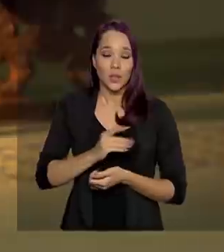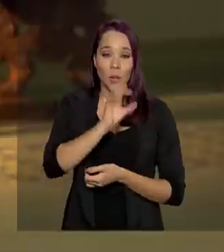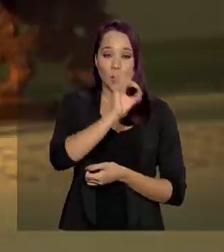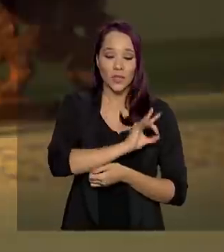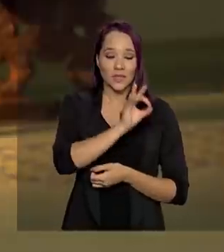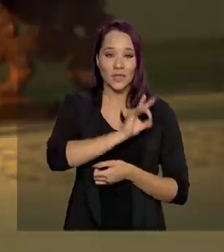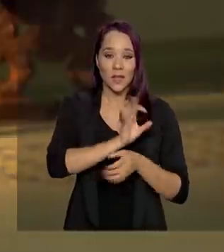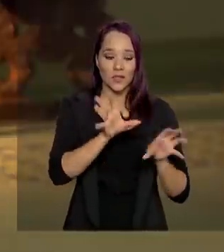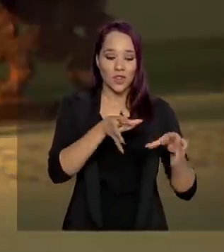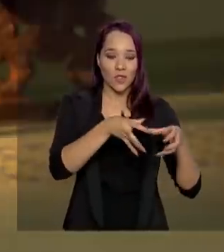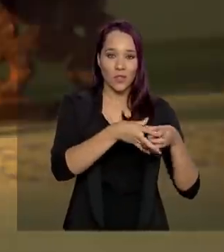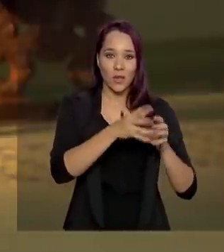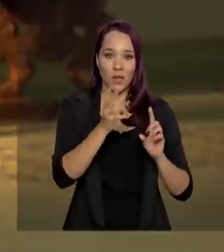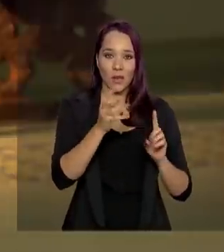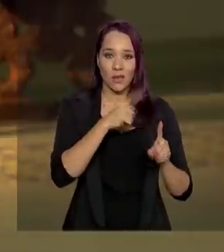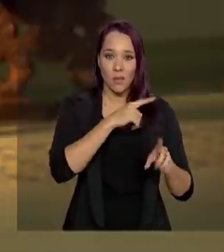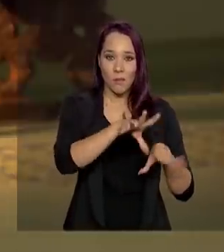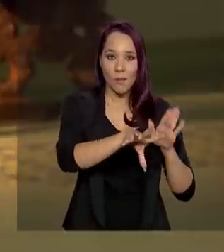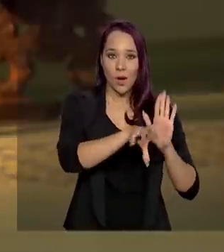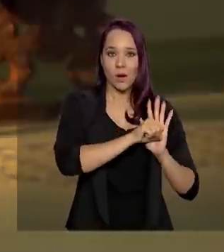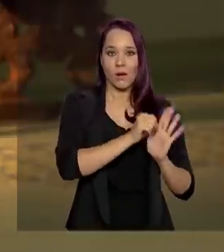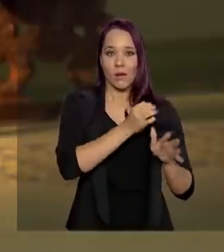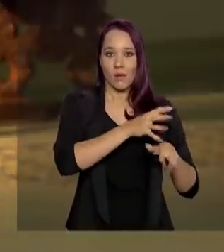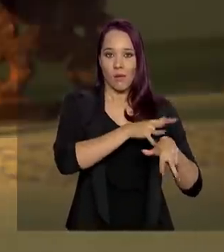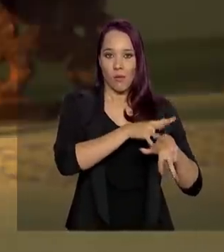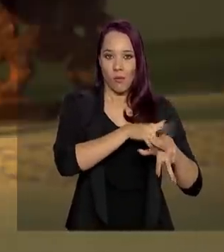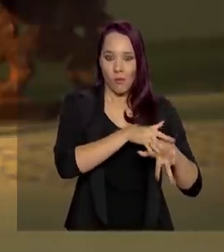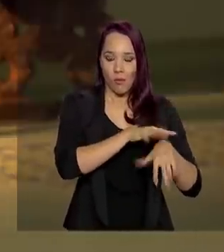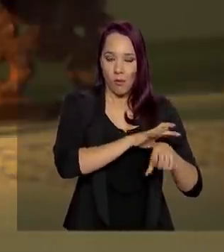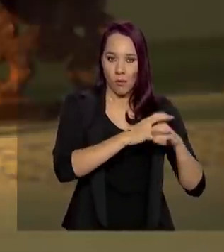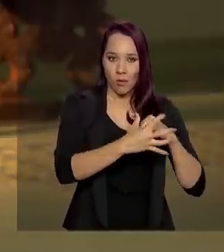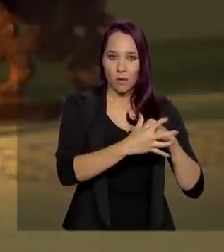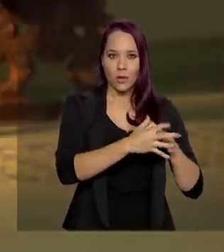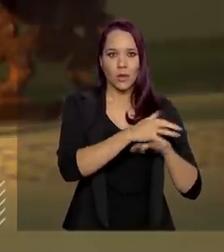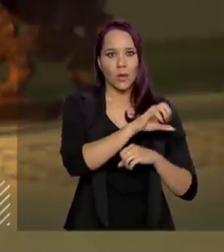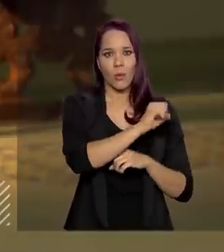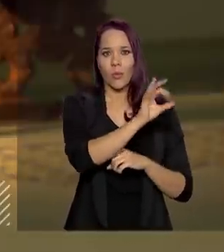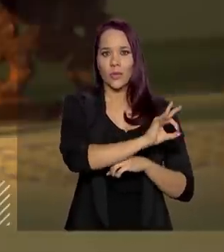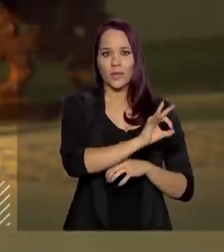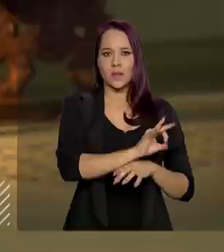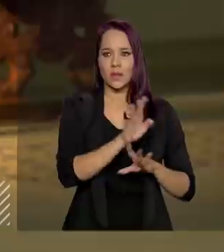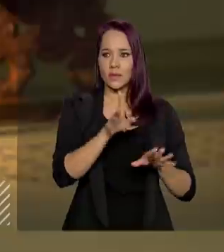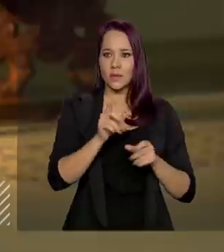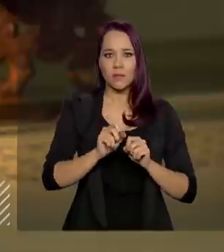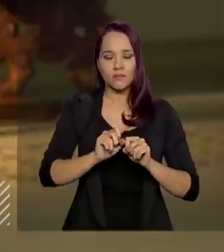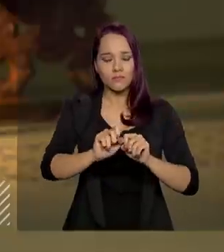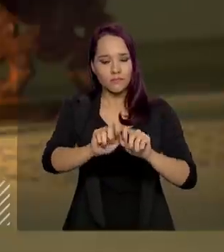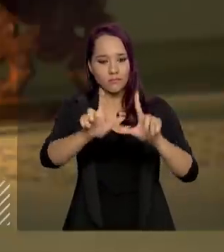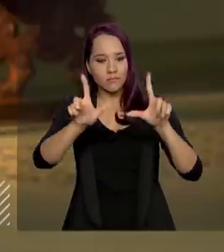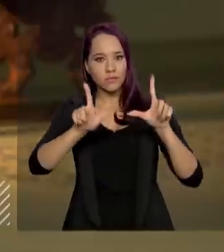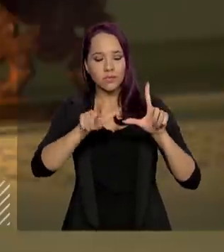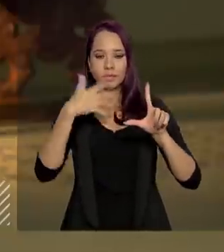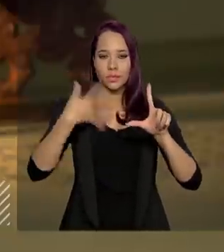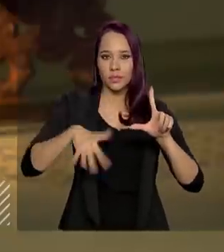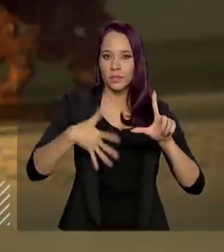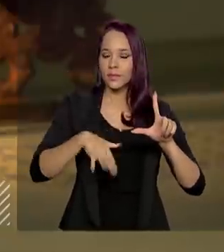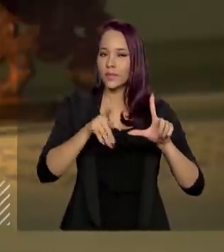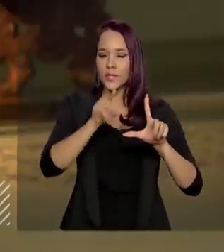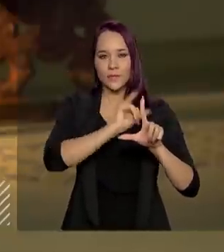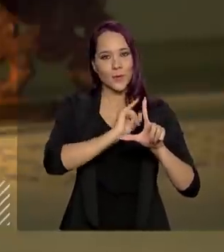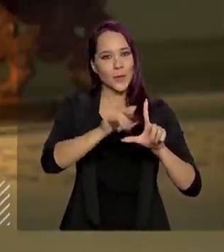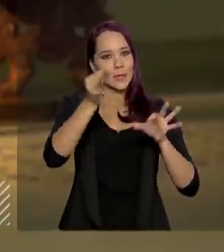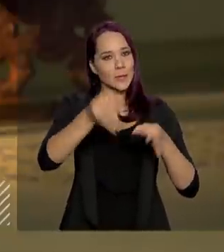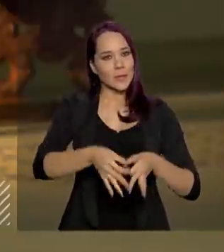aldeias afetadas é de 8,5%. Muitas vezes você liga uma televisão e você fica desesperado. E essa não é a informação correta.